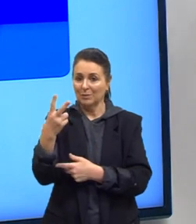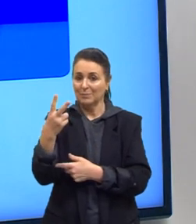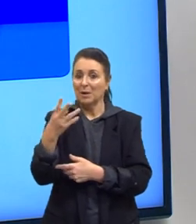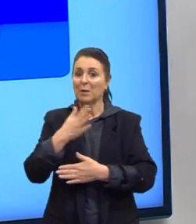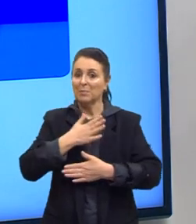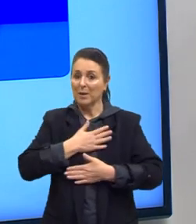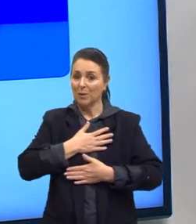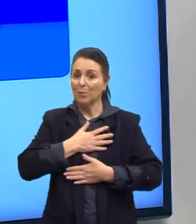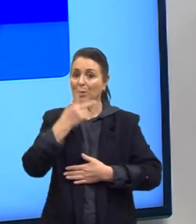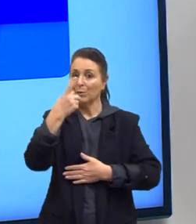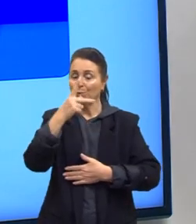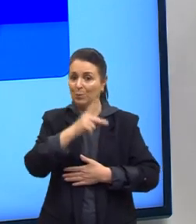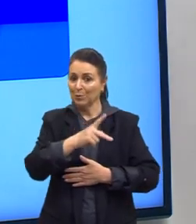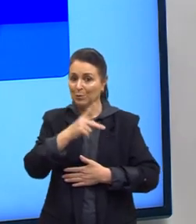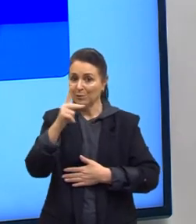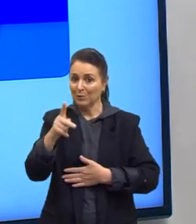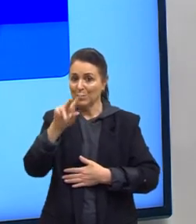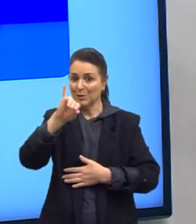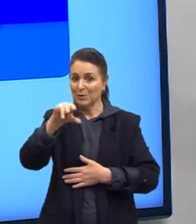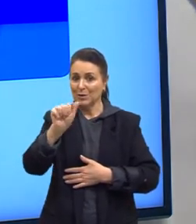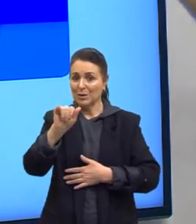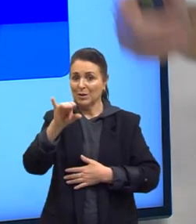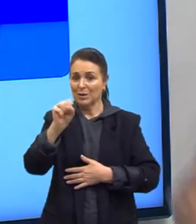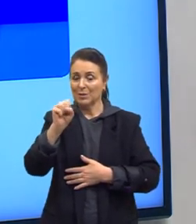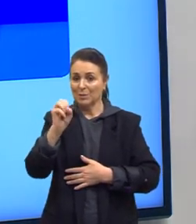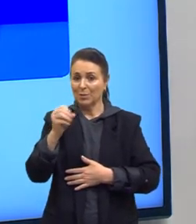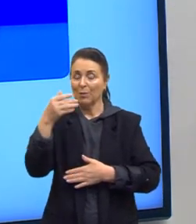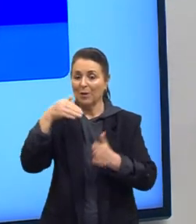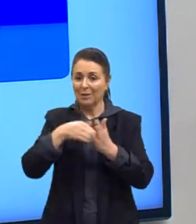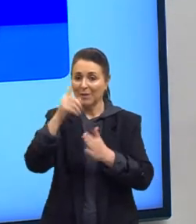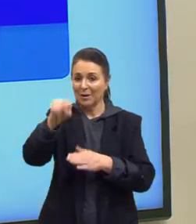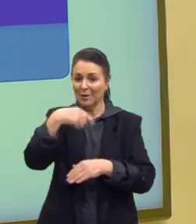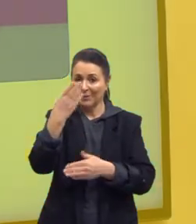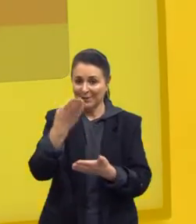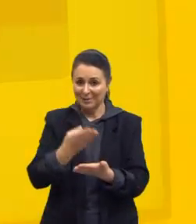professor Jaysson, e foi um privilégio, até a próxima aula.